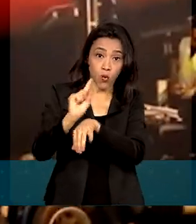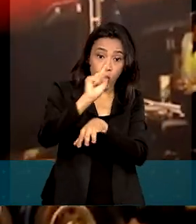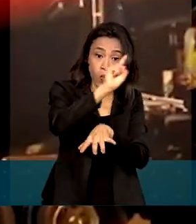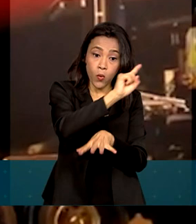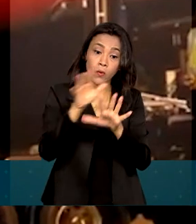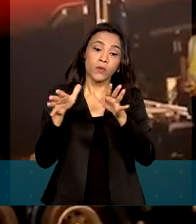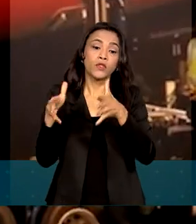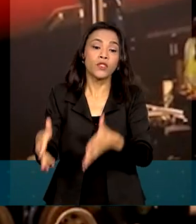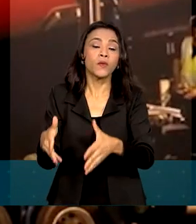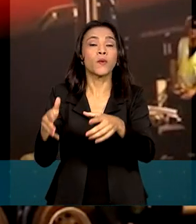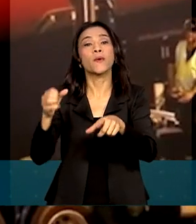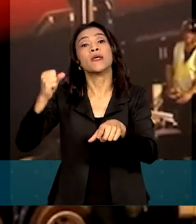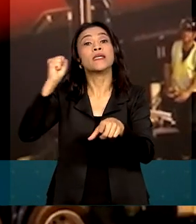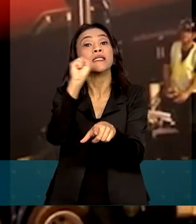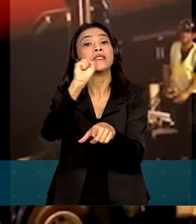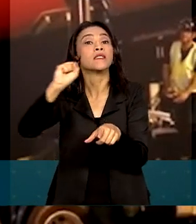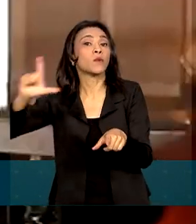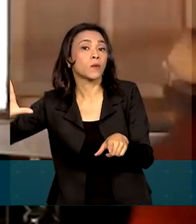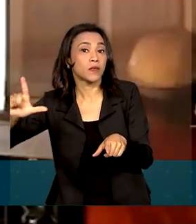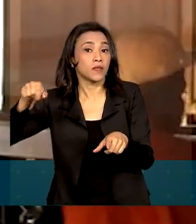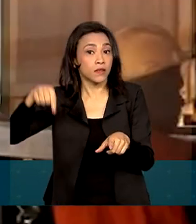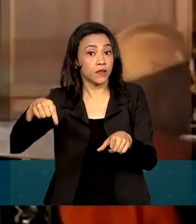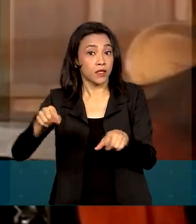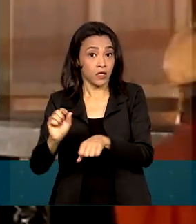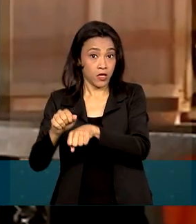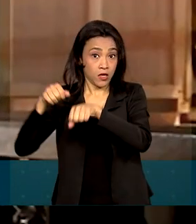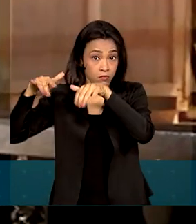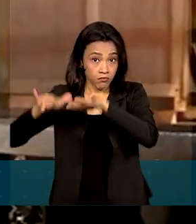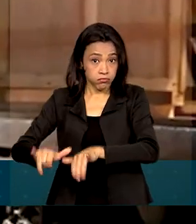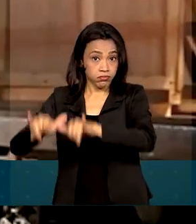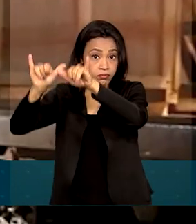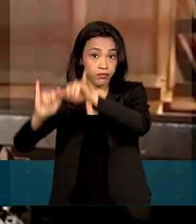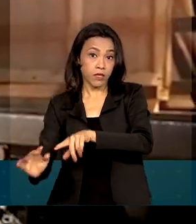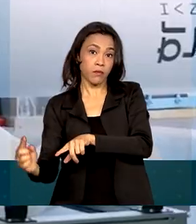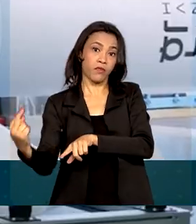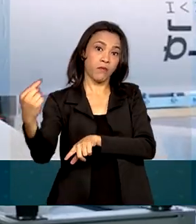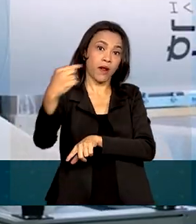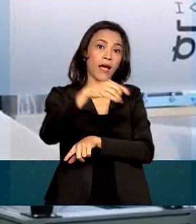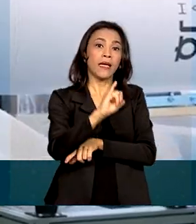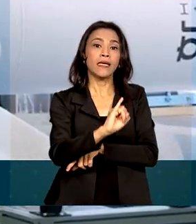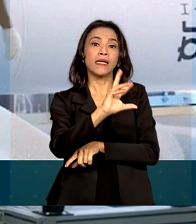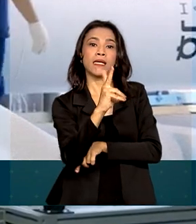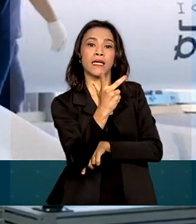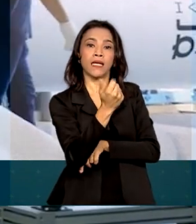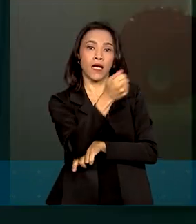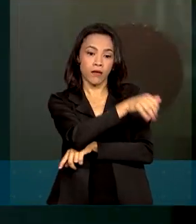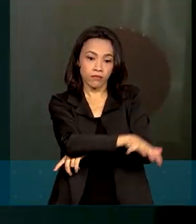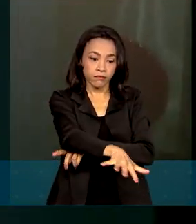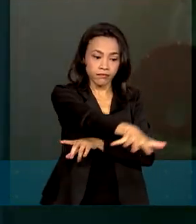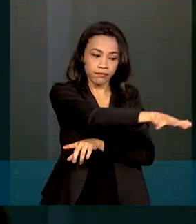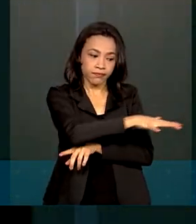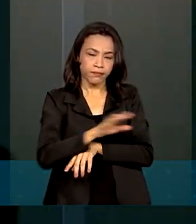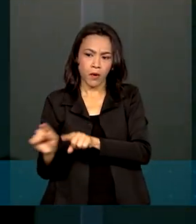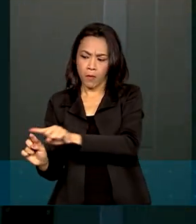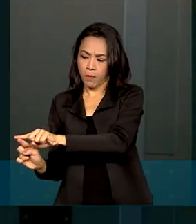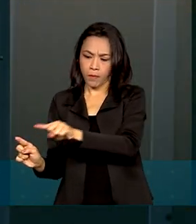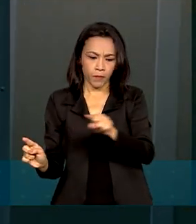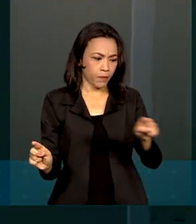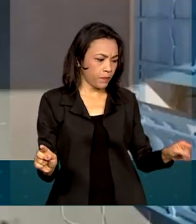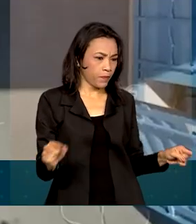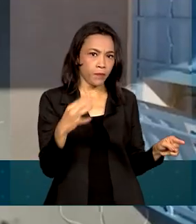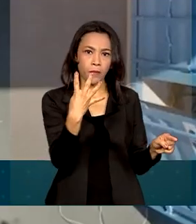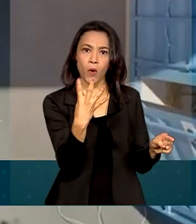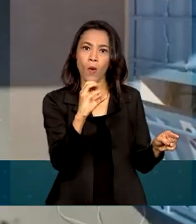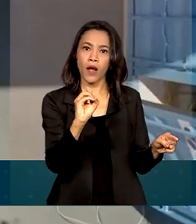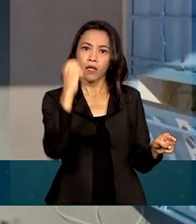no aeroporto de São Luís e, de lá, seguiu até a ilha de Alcântara. O percurso durou 40 horas entre